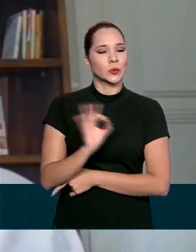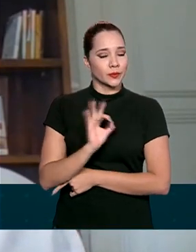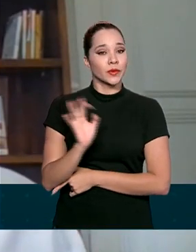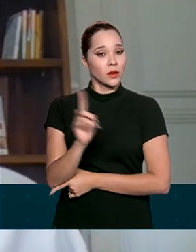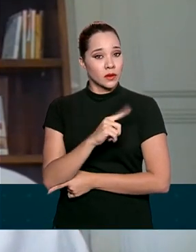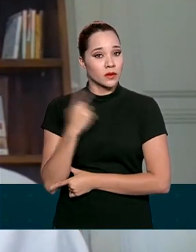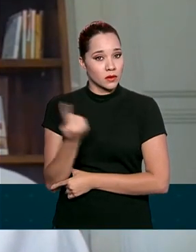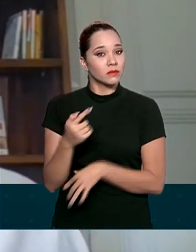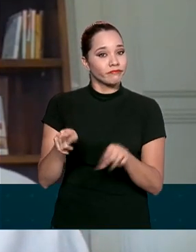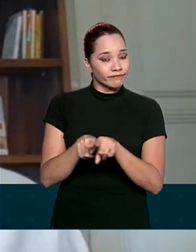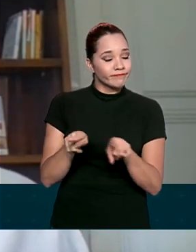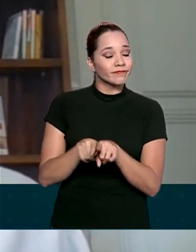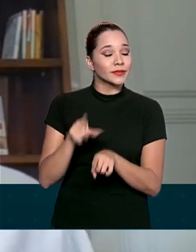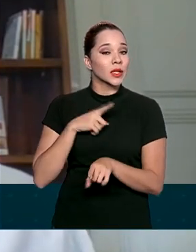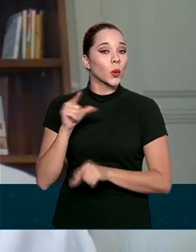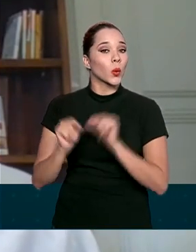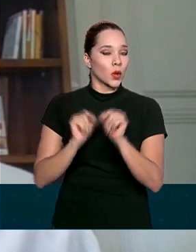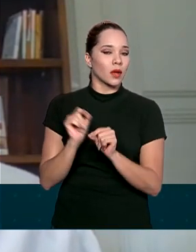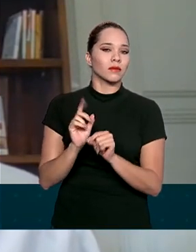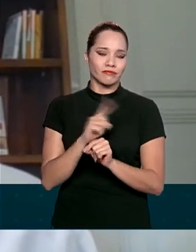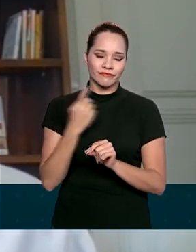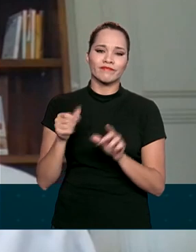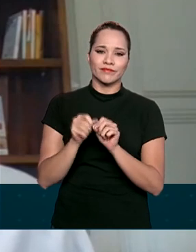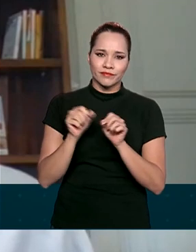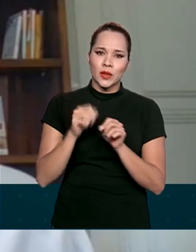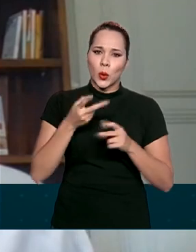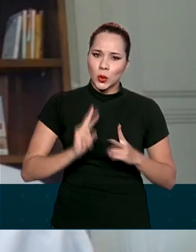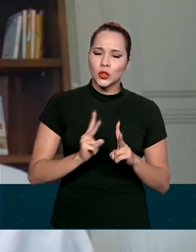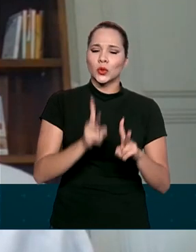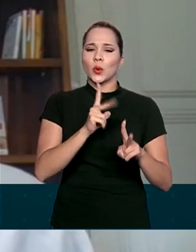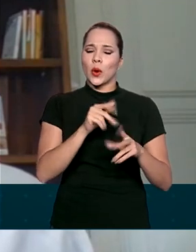também fazendo as reformas.